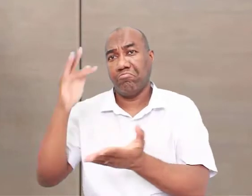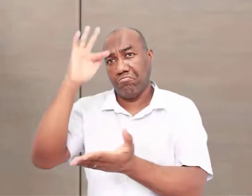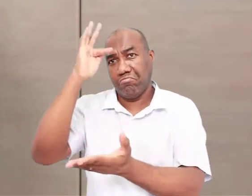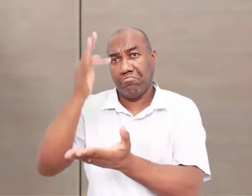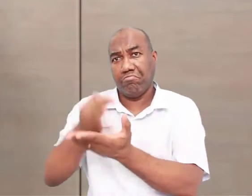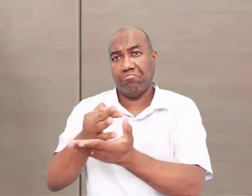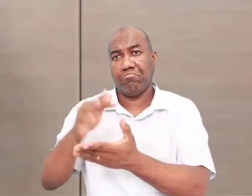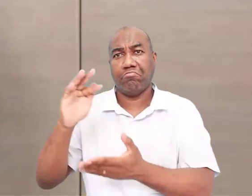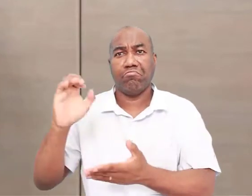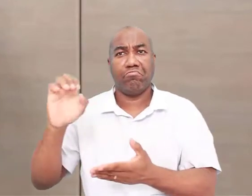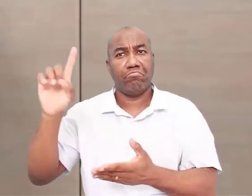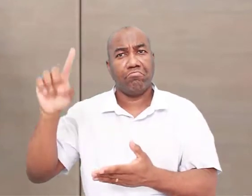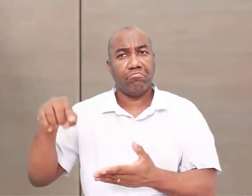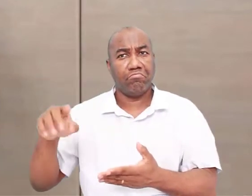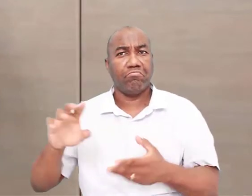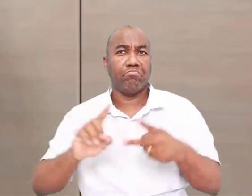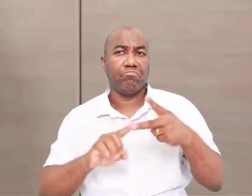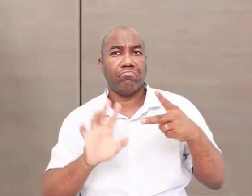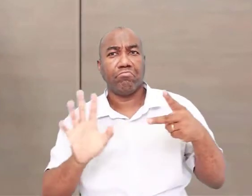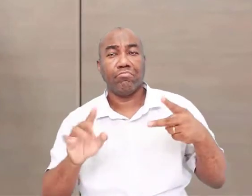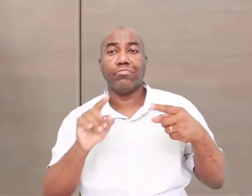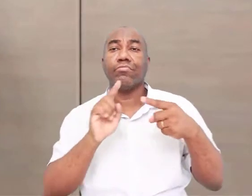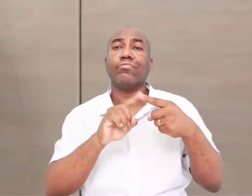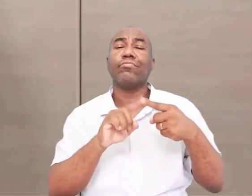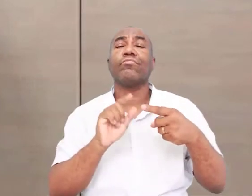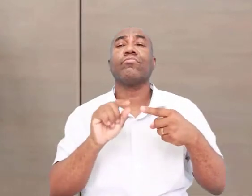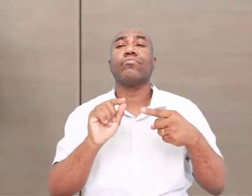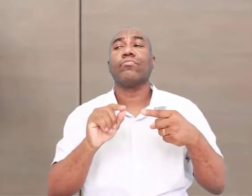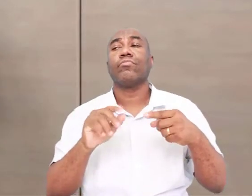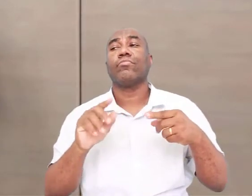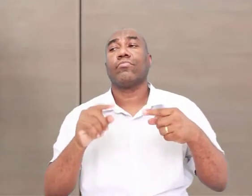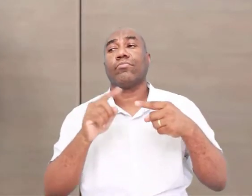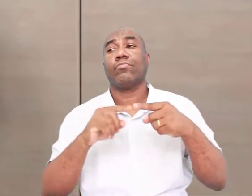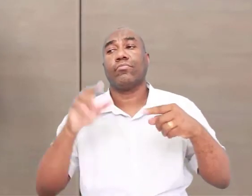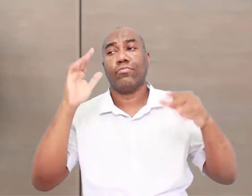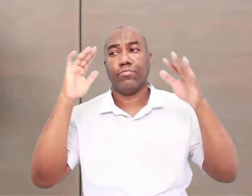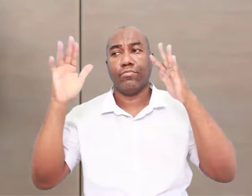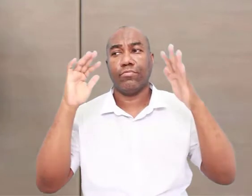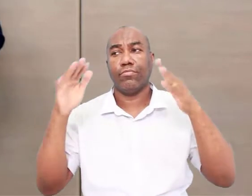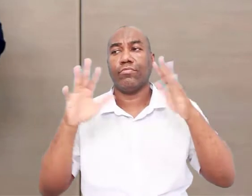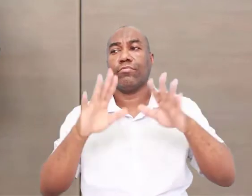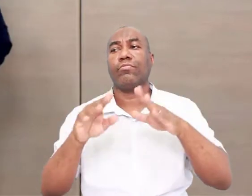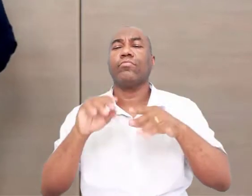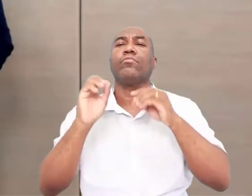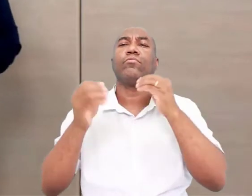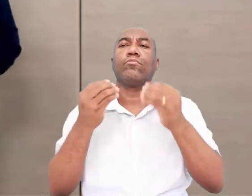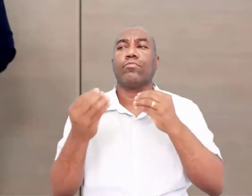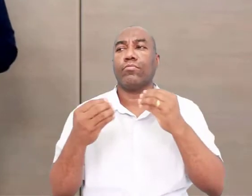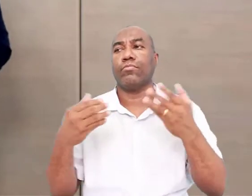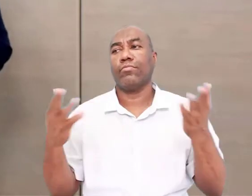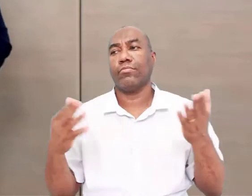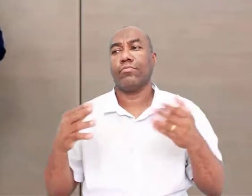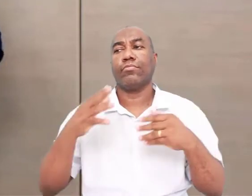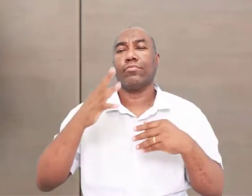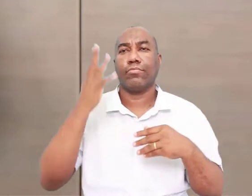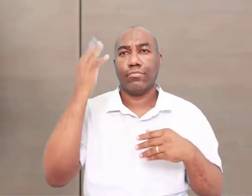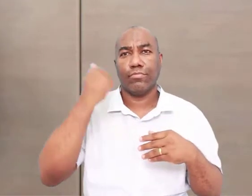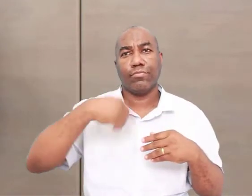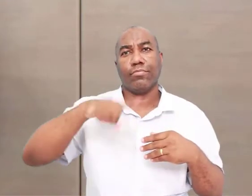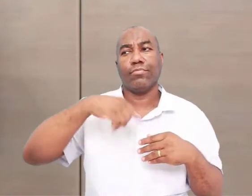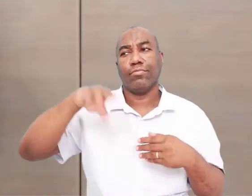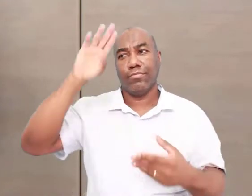seguir a teoria científica, mas nós não precisamos deixar de acreditar em Deus, porque a gente fala